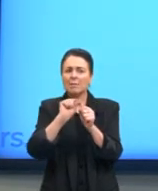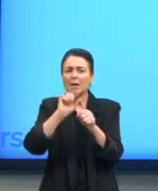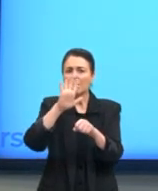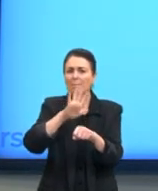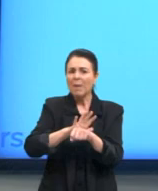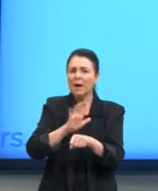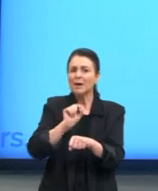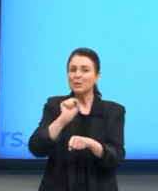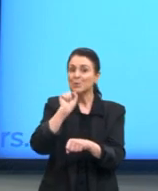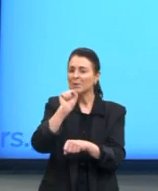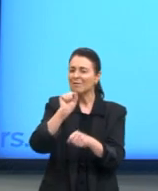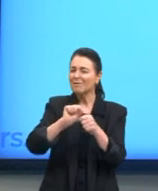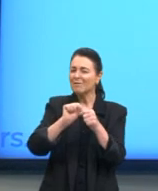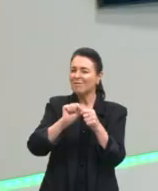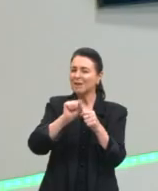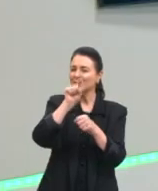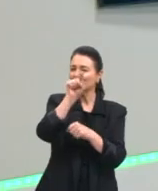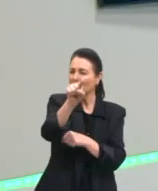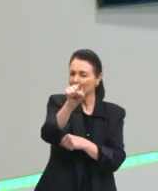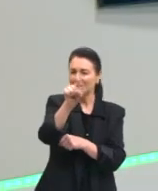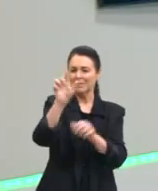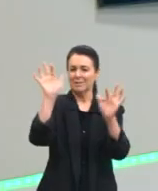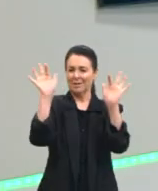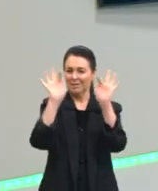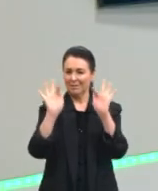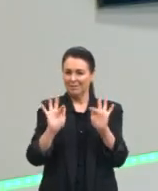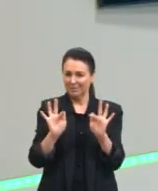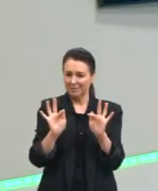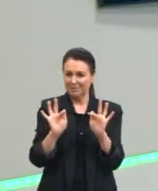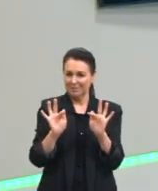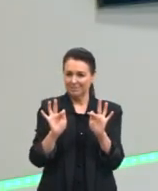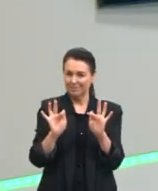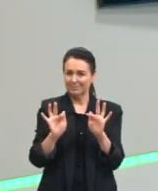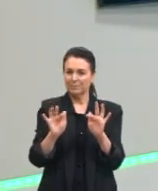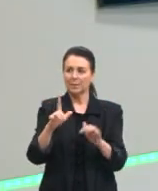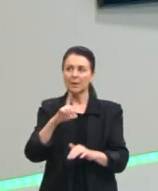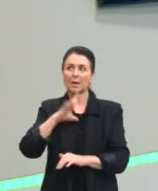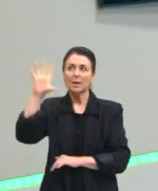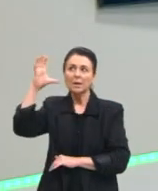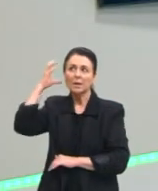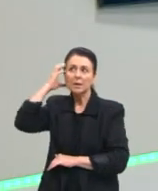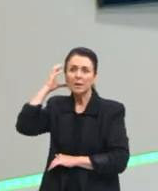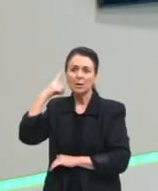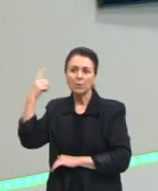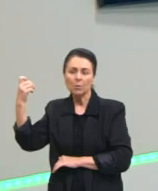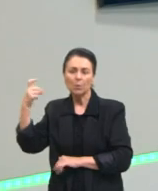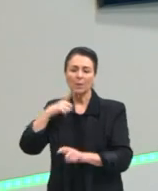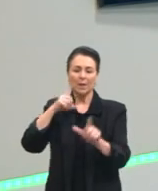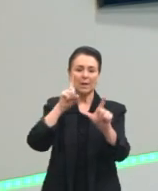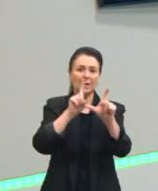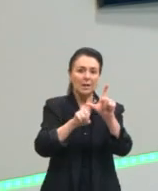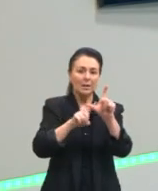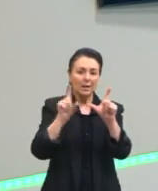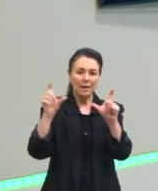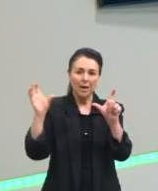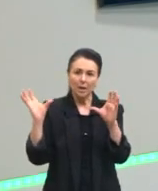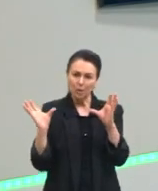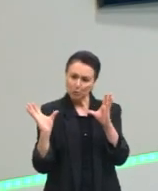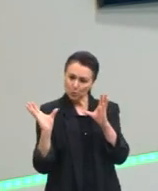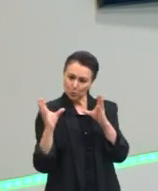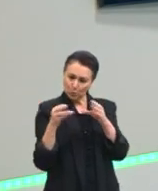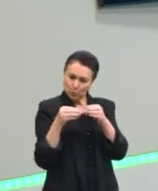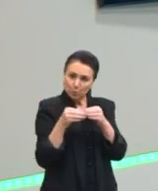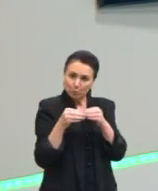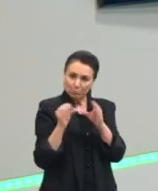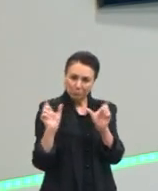te faz feliz. Então, a gente tem sons ou letras que se juntam em palavras